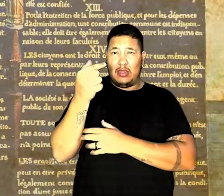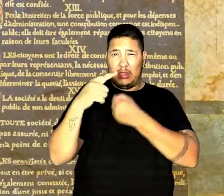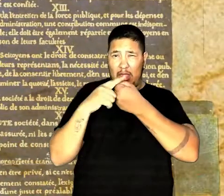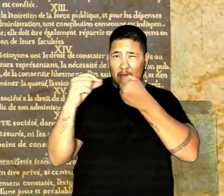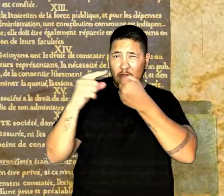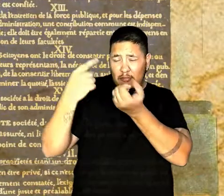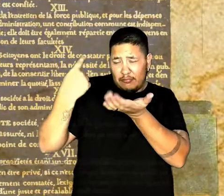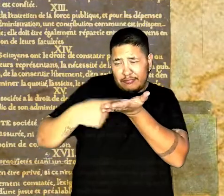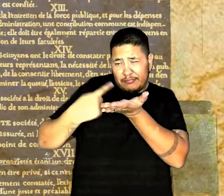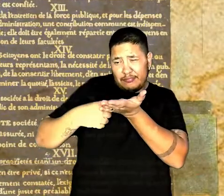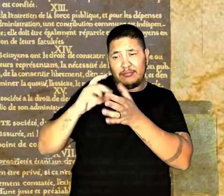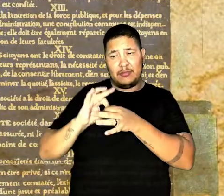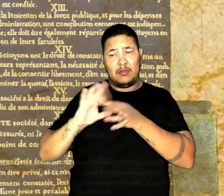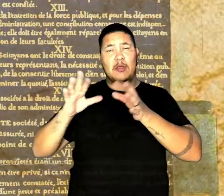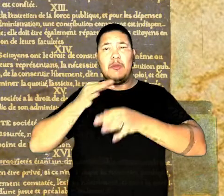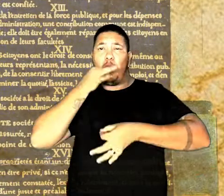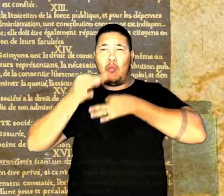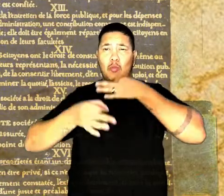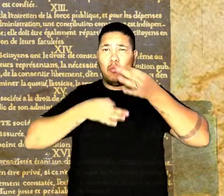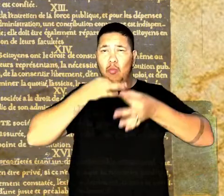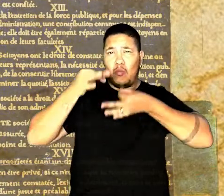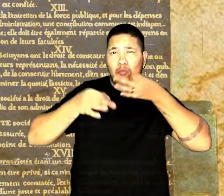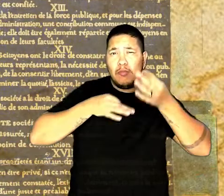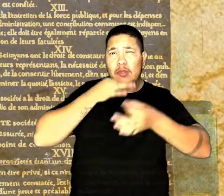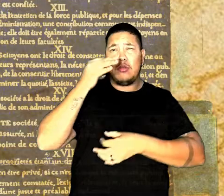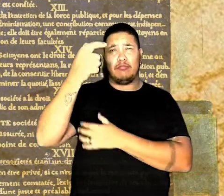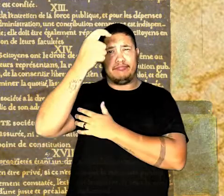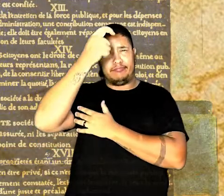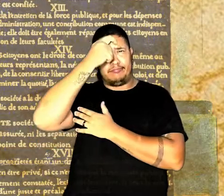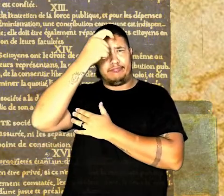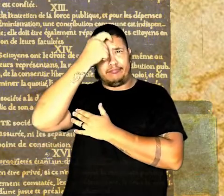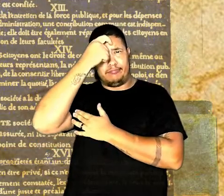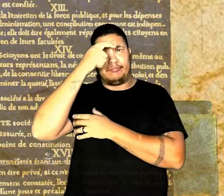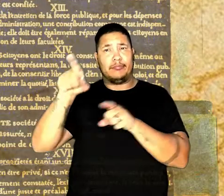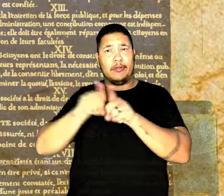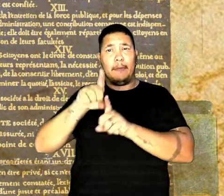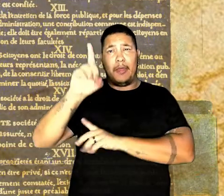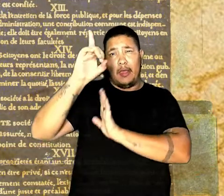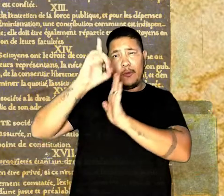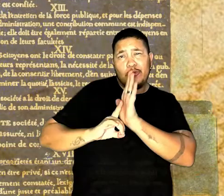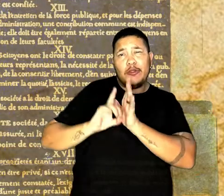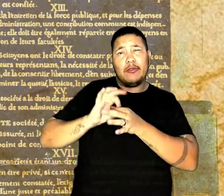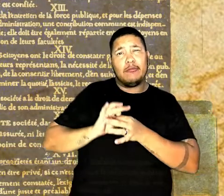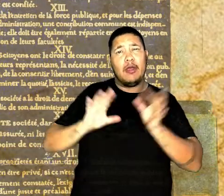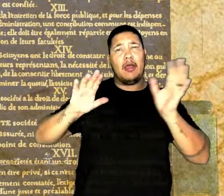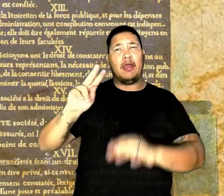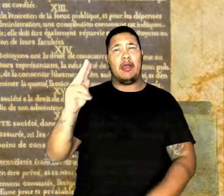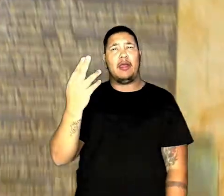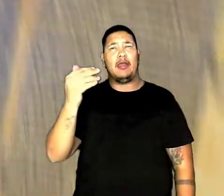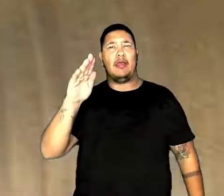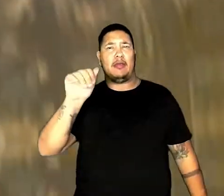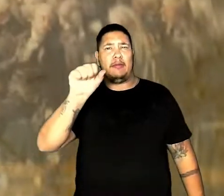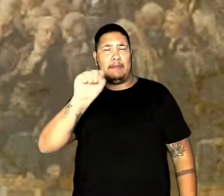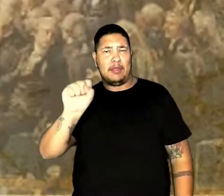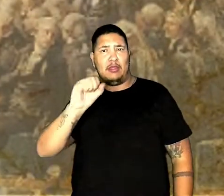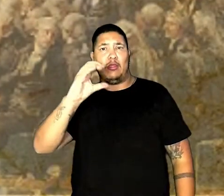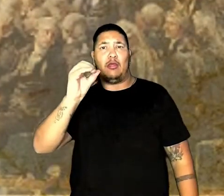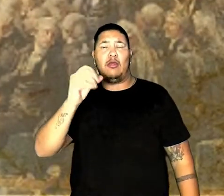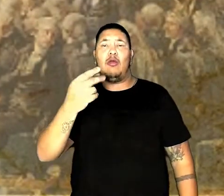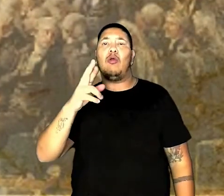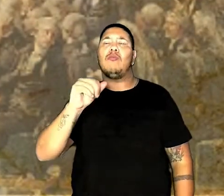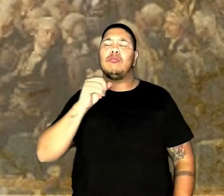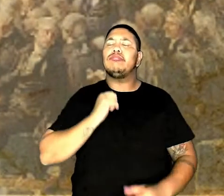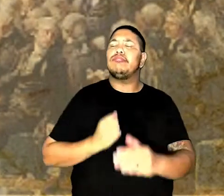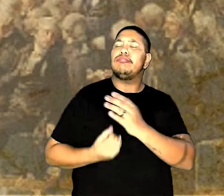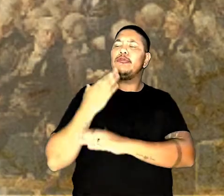artigos estabeleceram a liberdade de opinião, de consciência e o direito ao habeas corpus. O documento